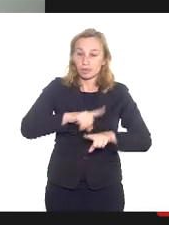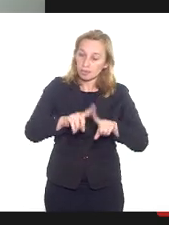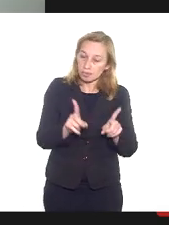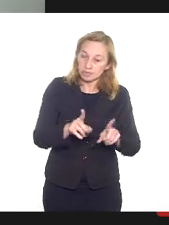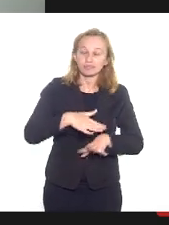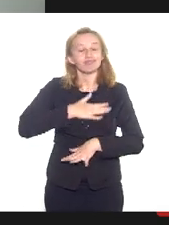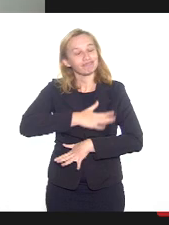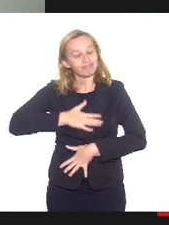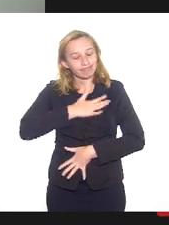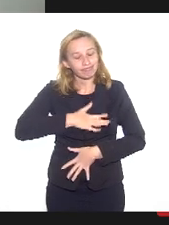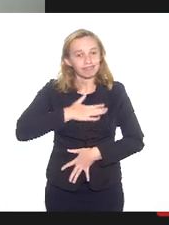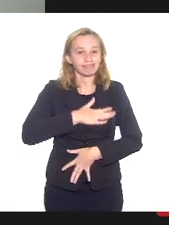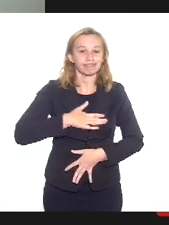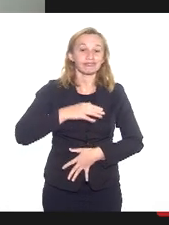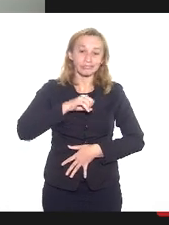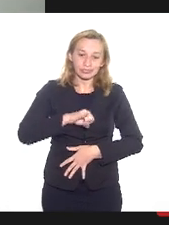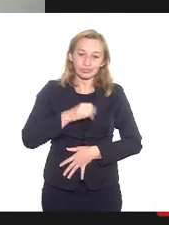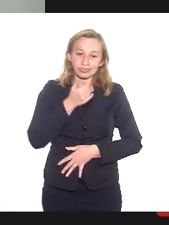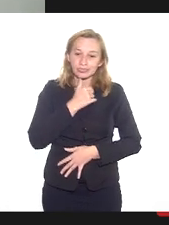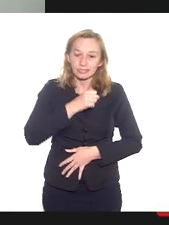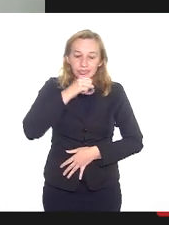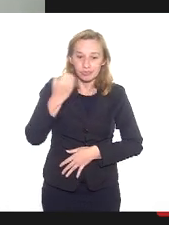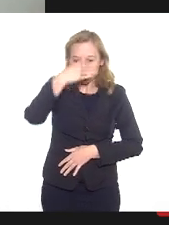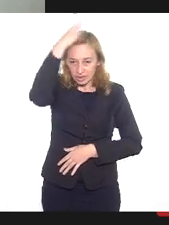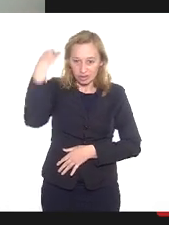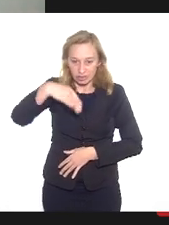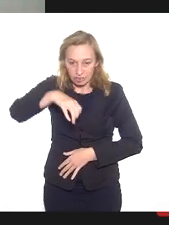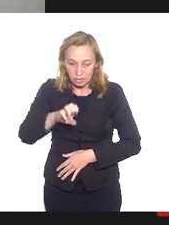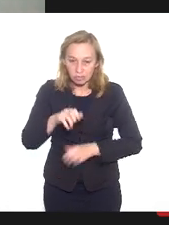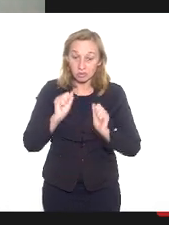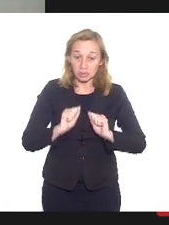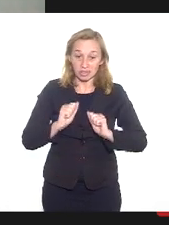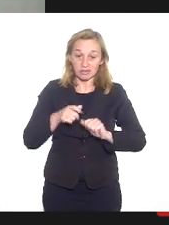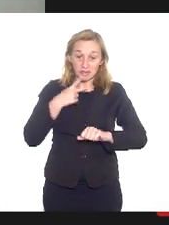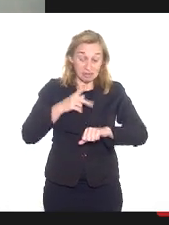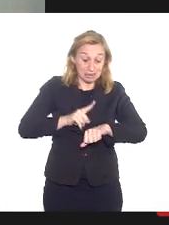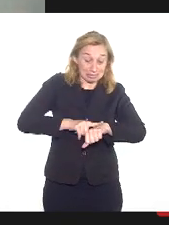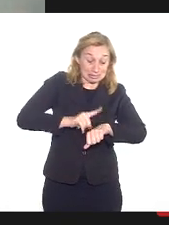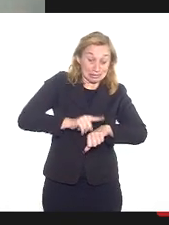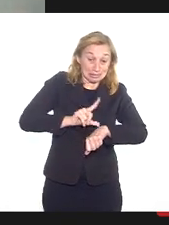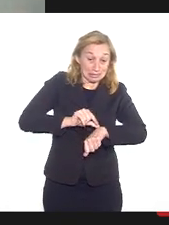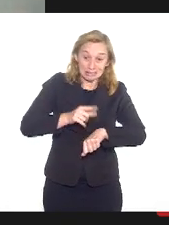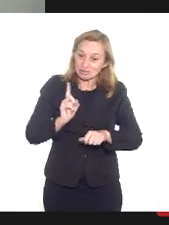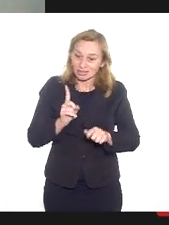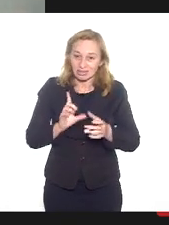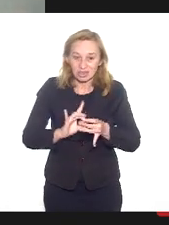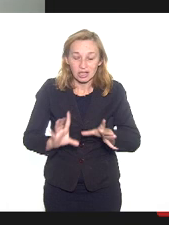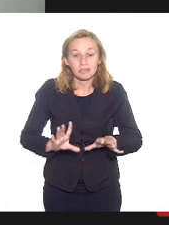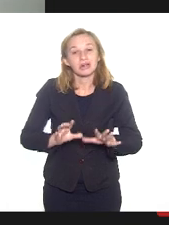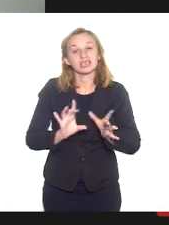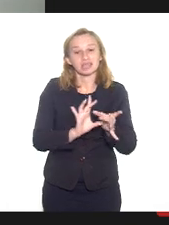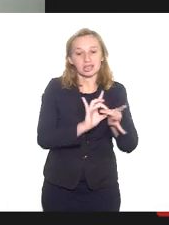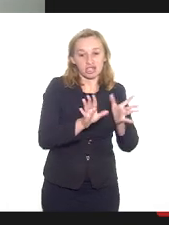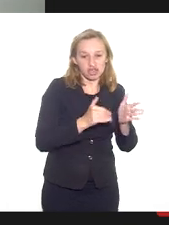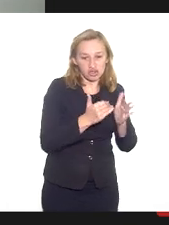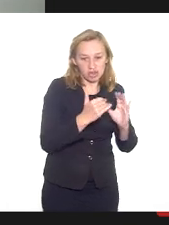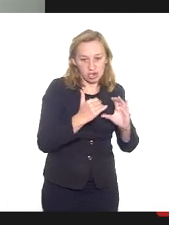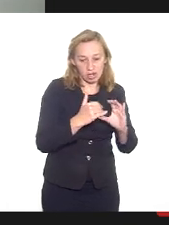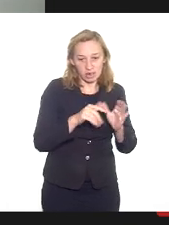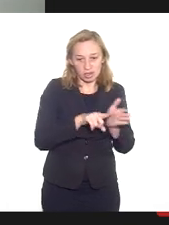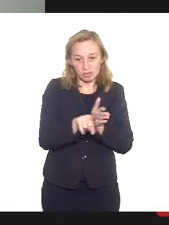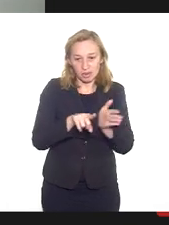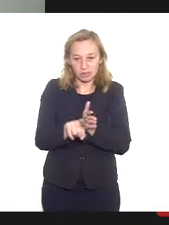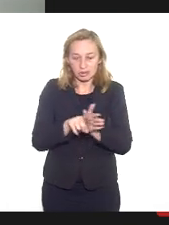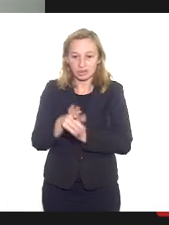eu gostaria, se caso ainda fosse possível, acho que o adiantado da hora não nos permite, mas deixar essas perguntas aqui à